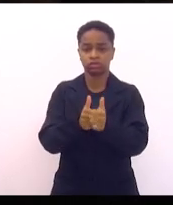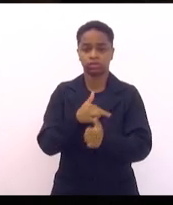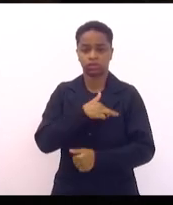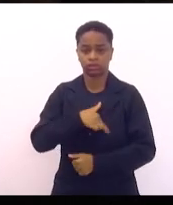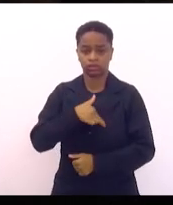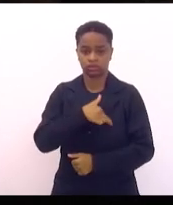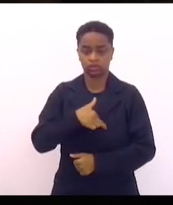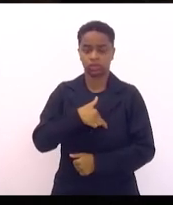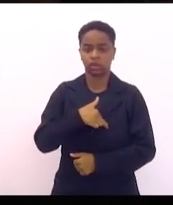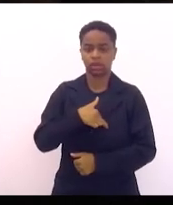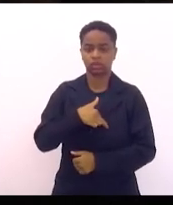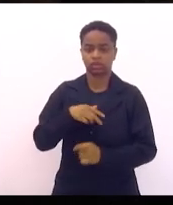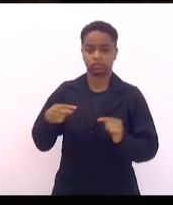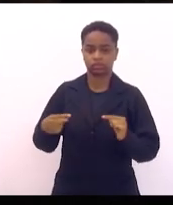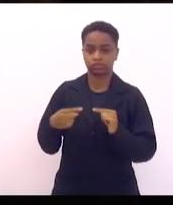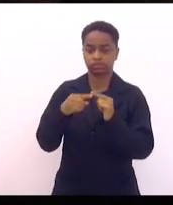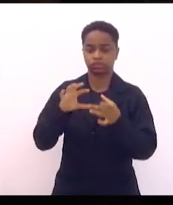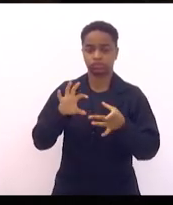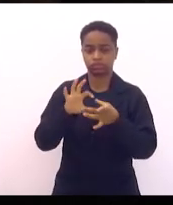de matriz africana.